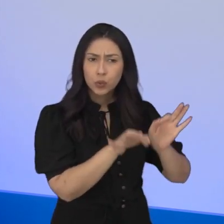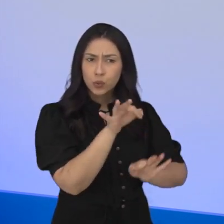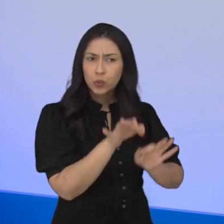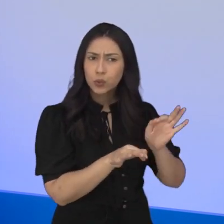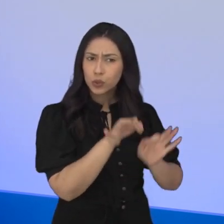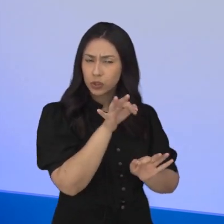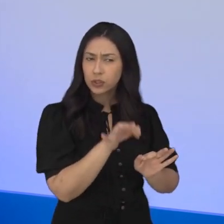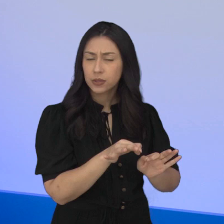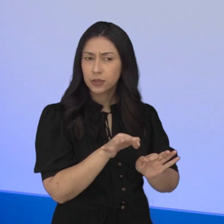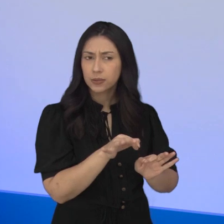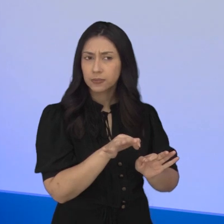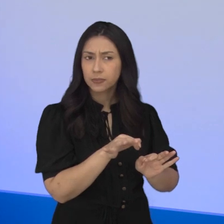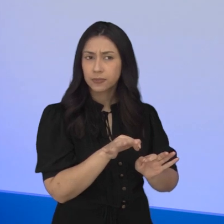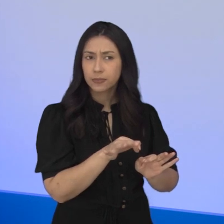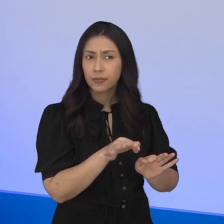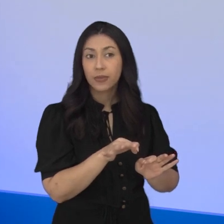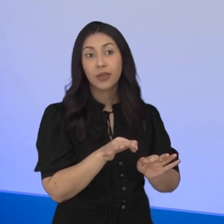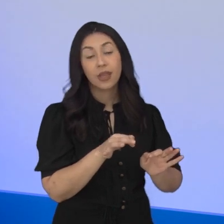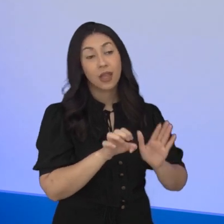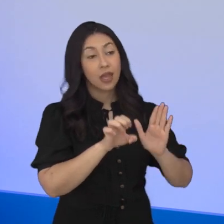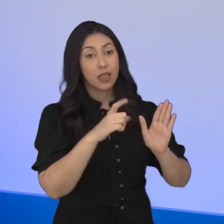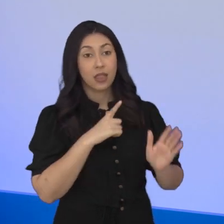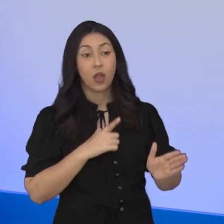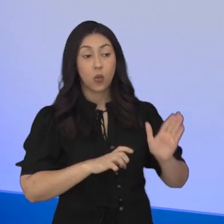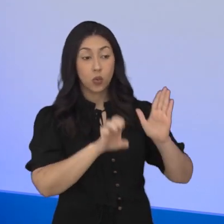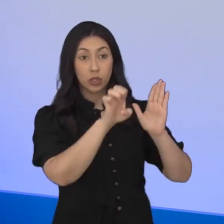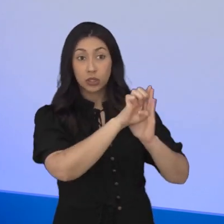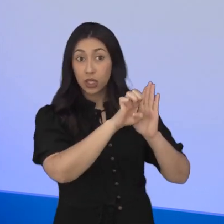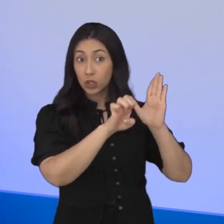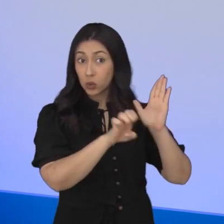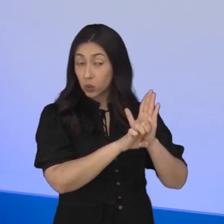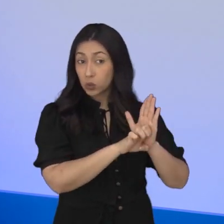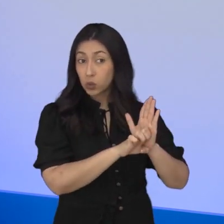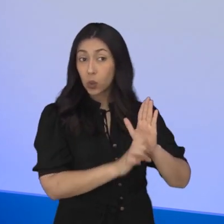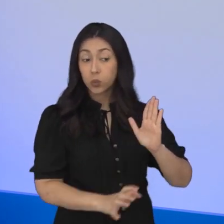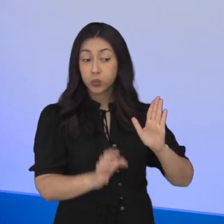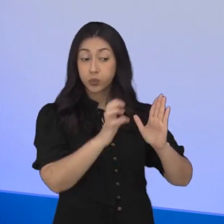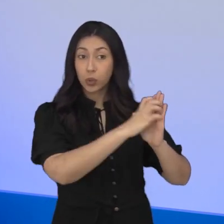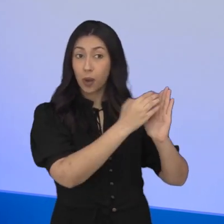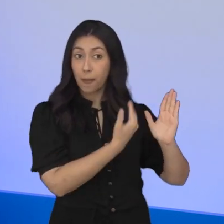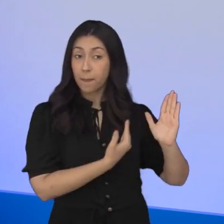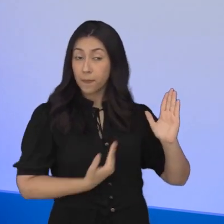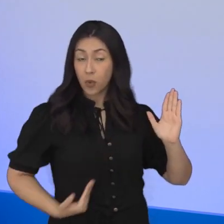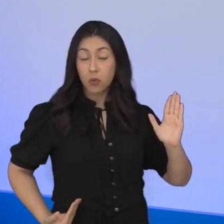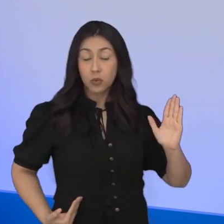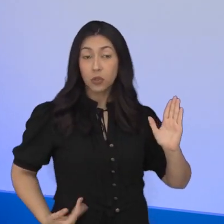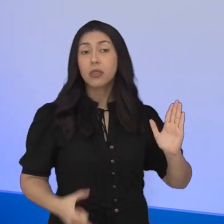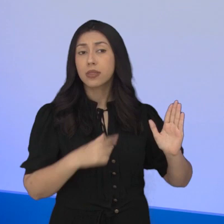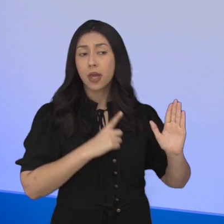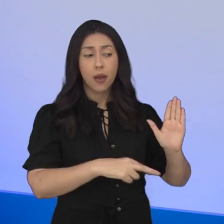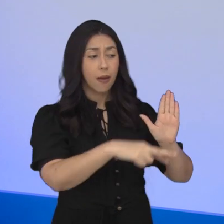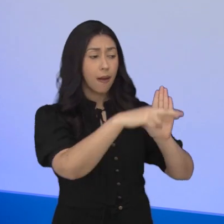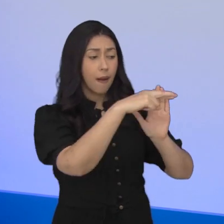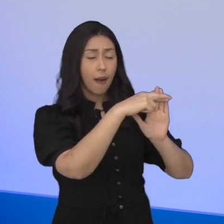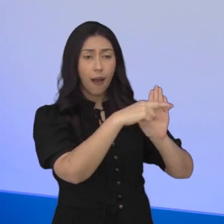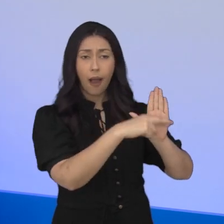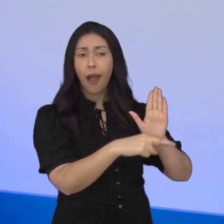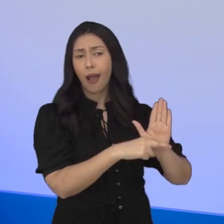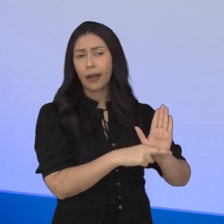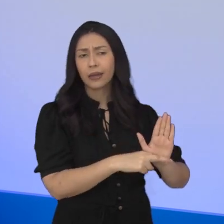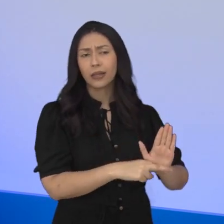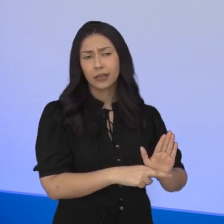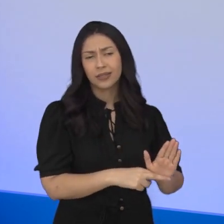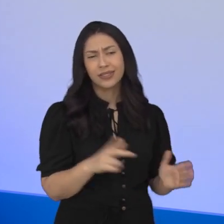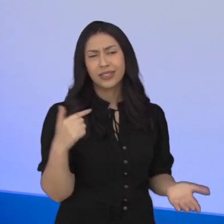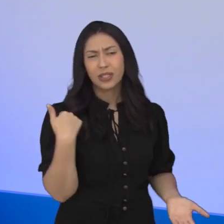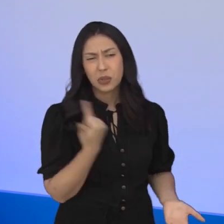carreira dele no serviço público, é geralmente é o estatuto, o estatuto de servidor público. Aí a gente fala que é o servidor estatutário. Esse é aquele que a gente está